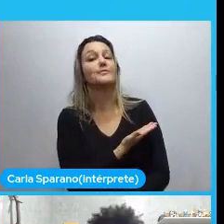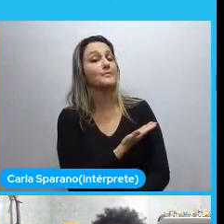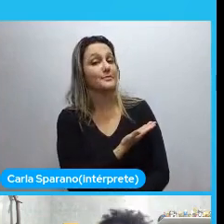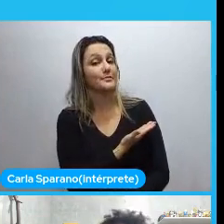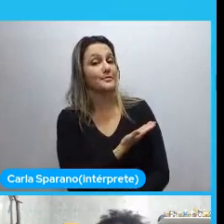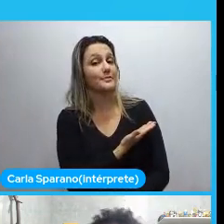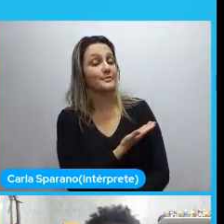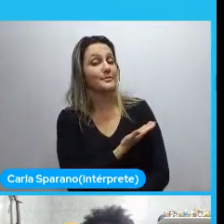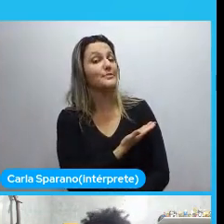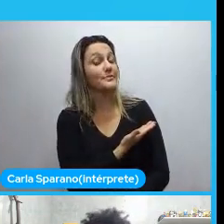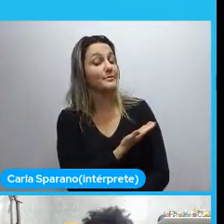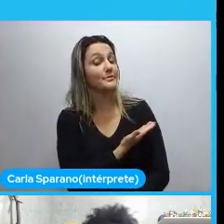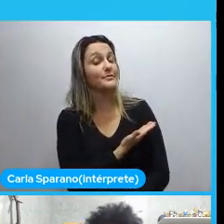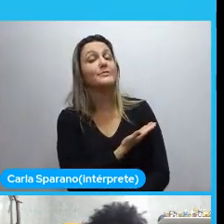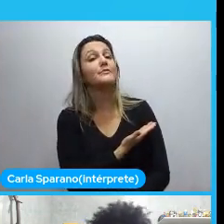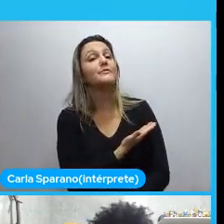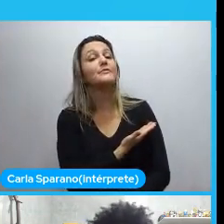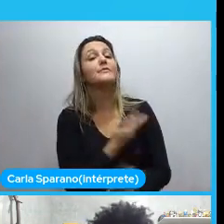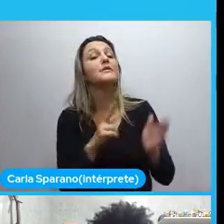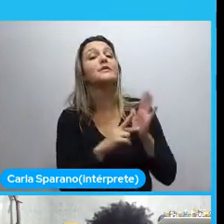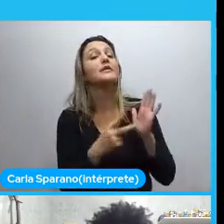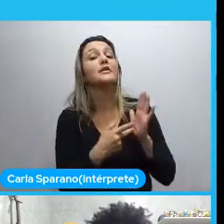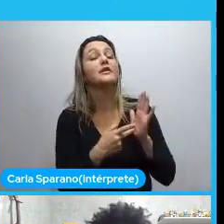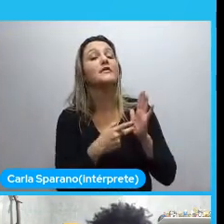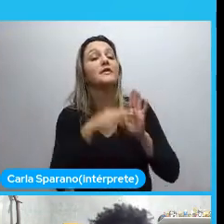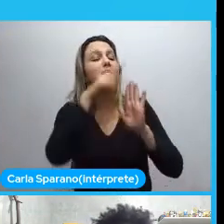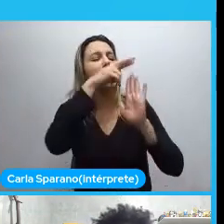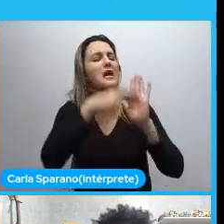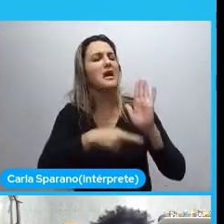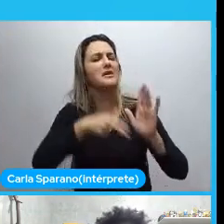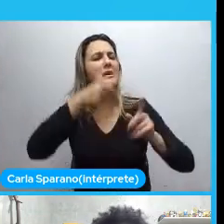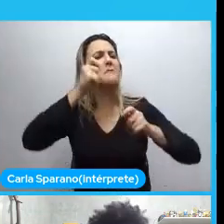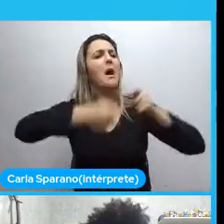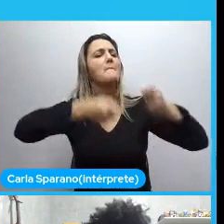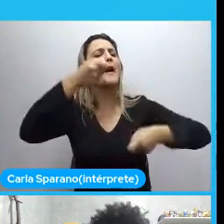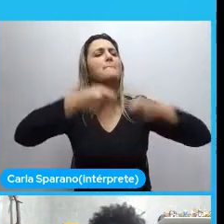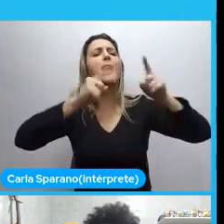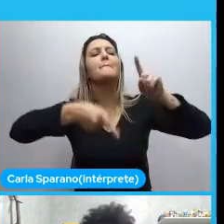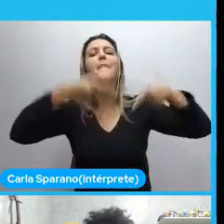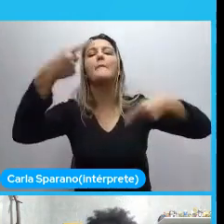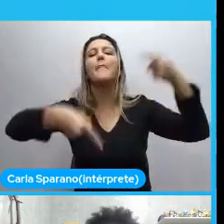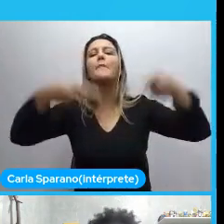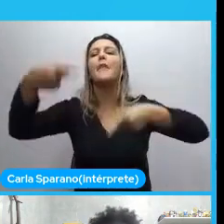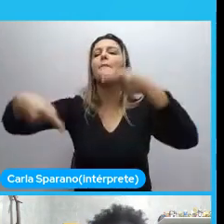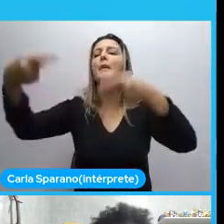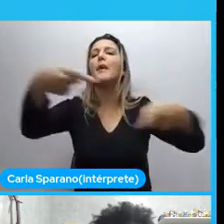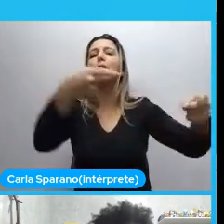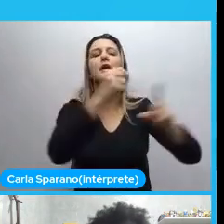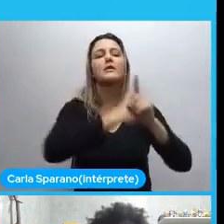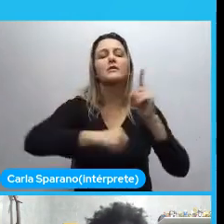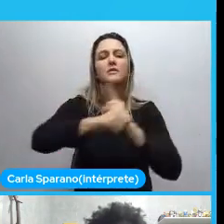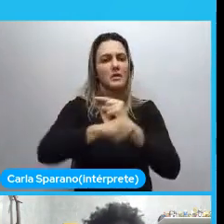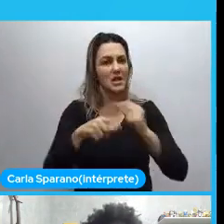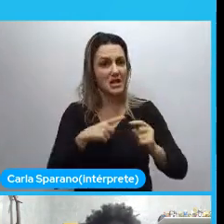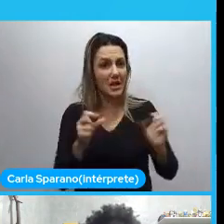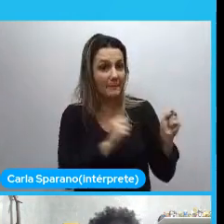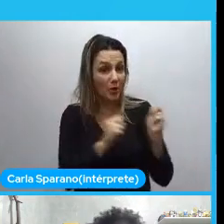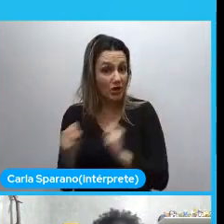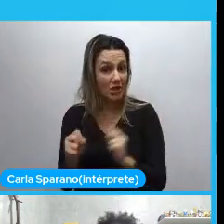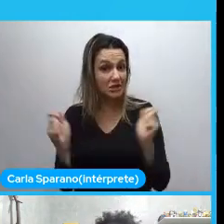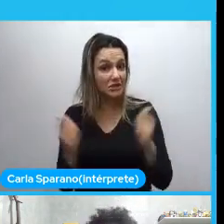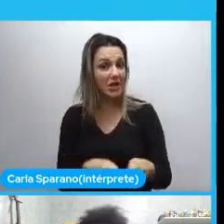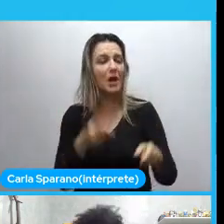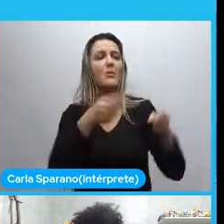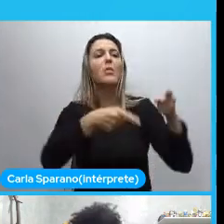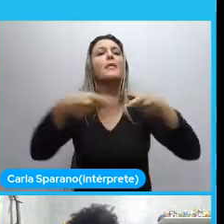Quem é que está ditando as regras. Para a sociedade. Atualmente. Quem é que tem poder. Para dizer. Que essa pessoa. É. É. Uma